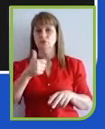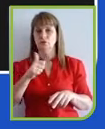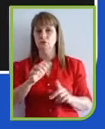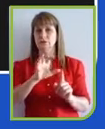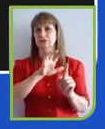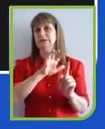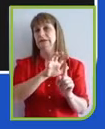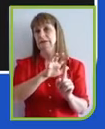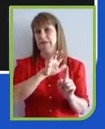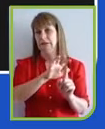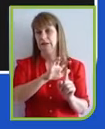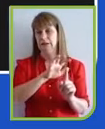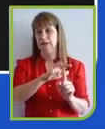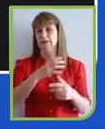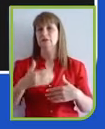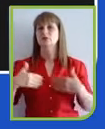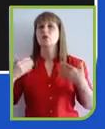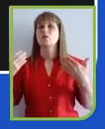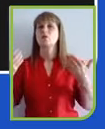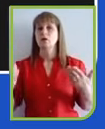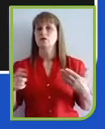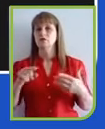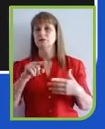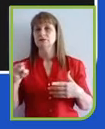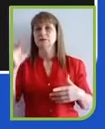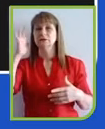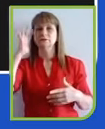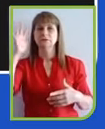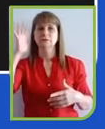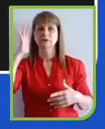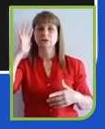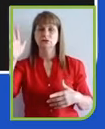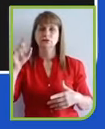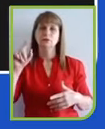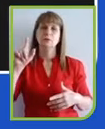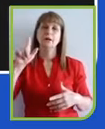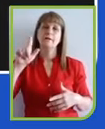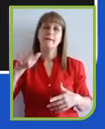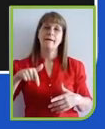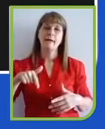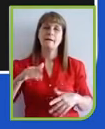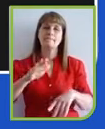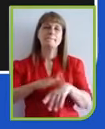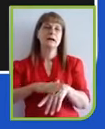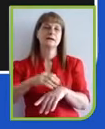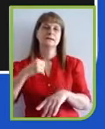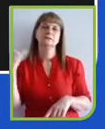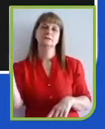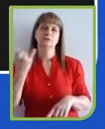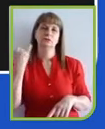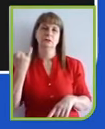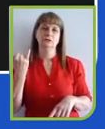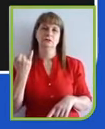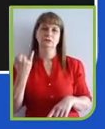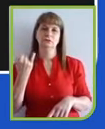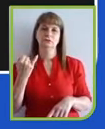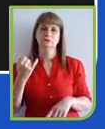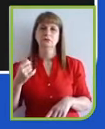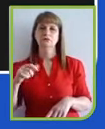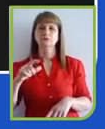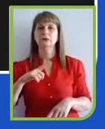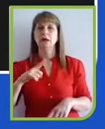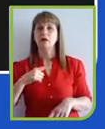que seja uma tendência mais importante ou mais relevante, por qualquer razão,